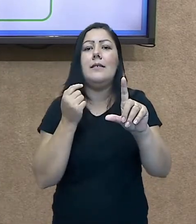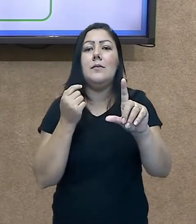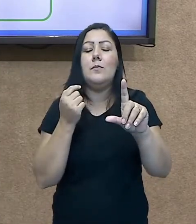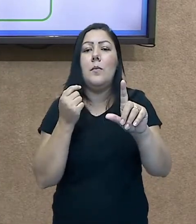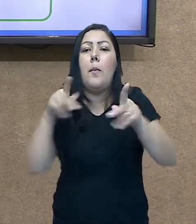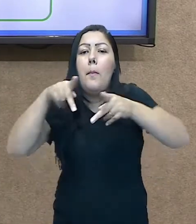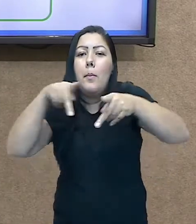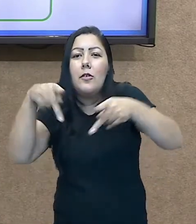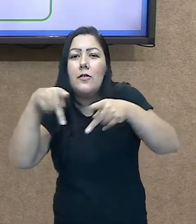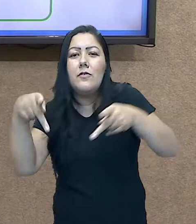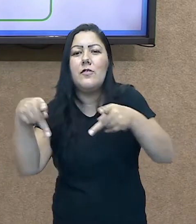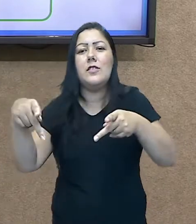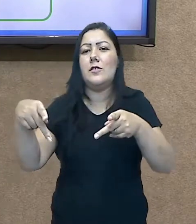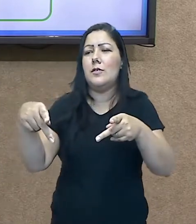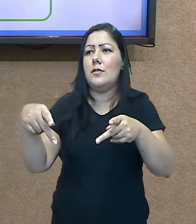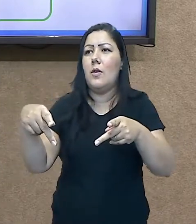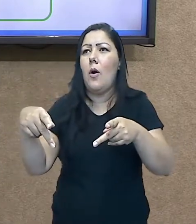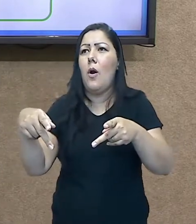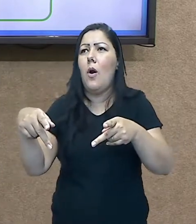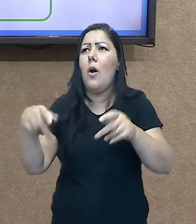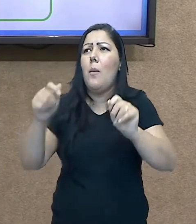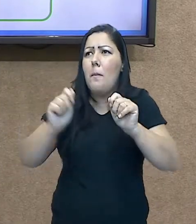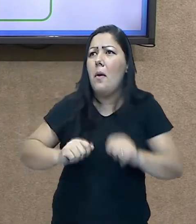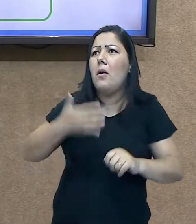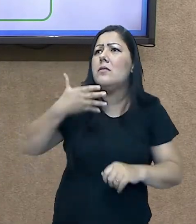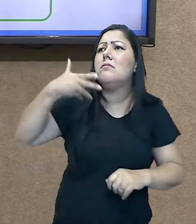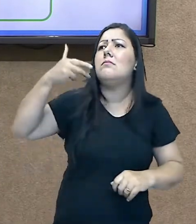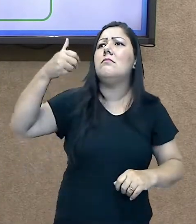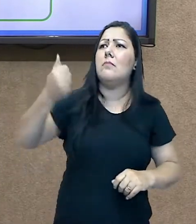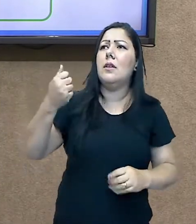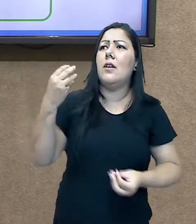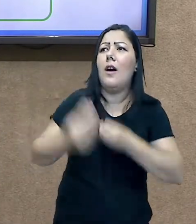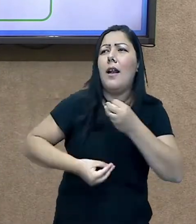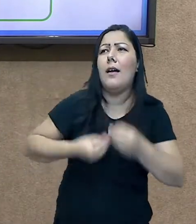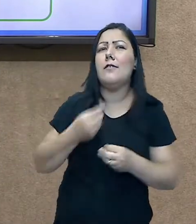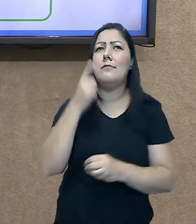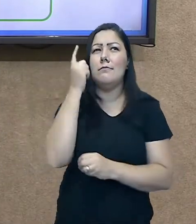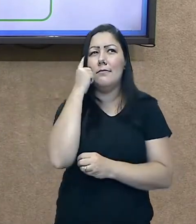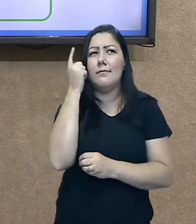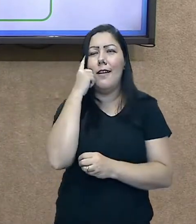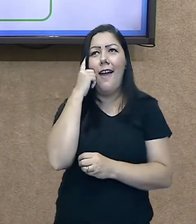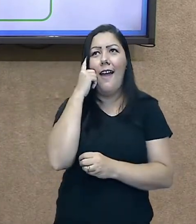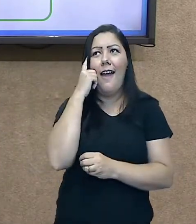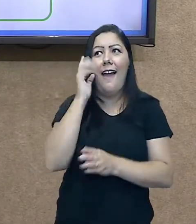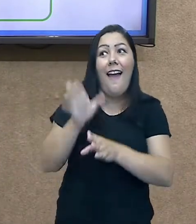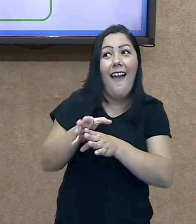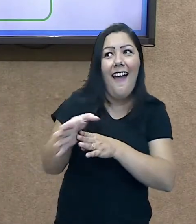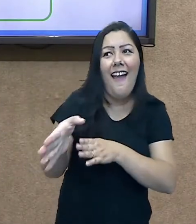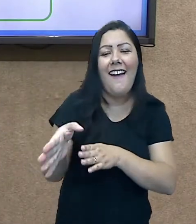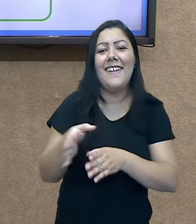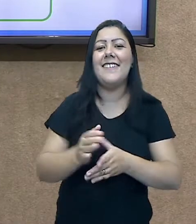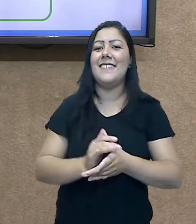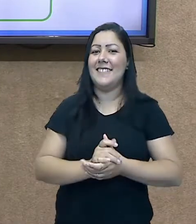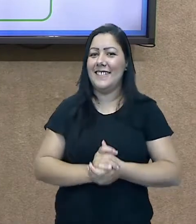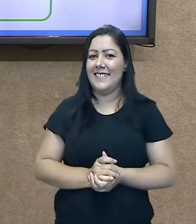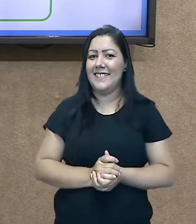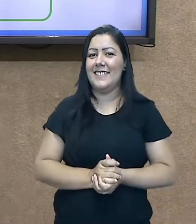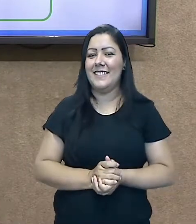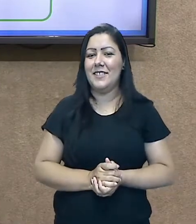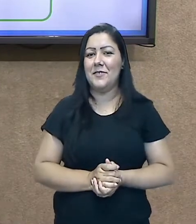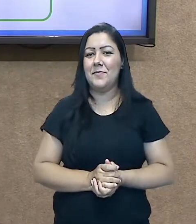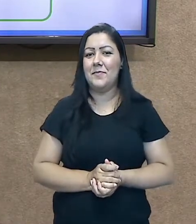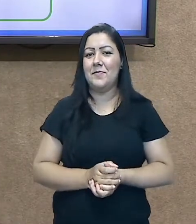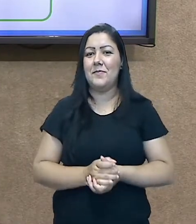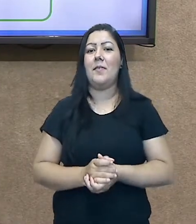pode dar uma sugestão do que o professor pode fazer para melhorar essa relação aluno e